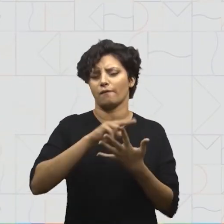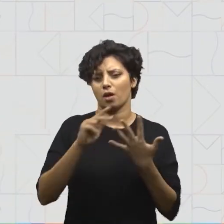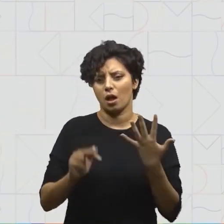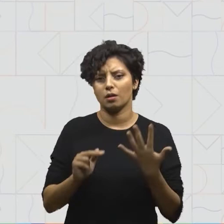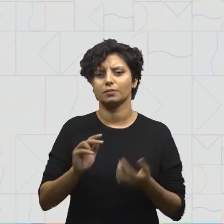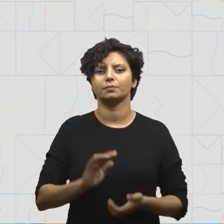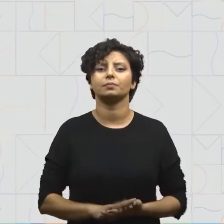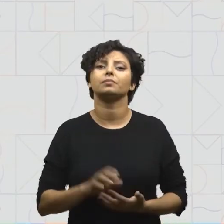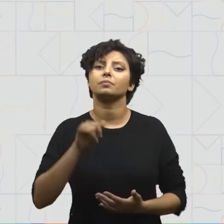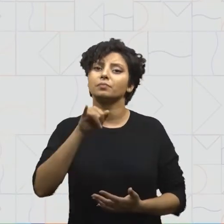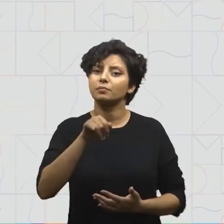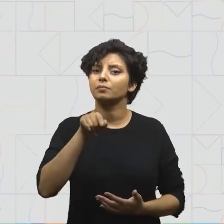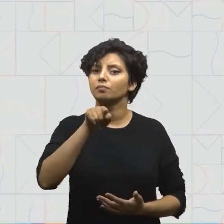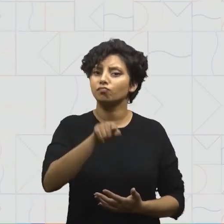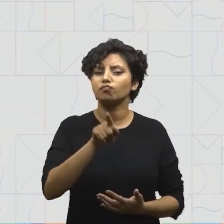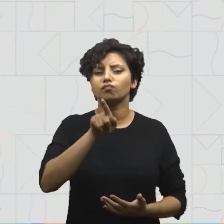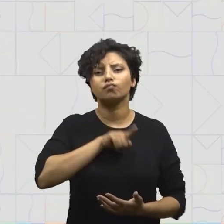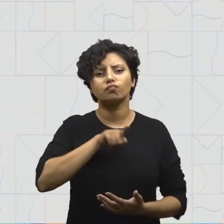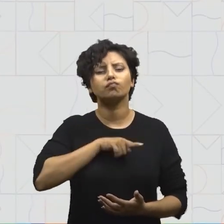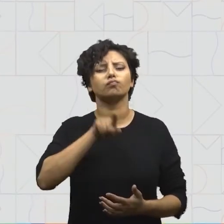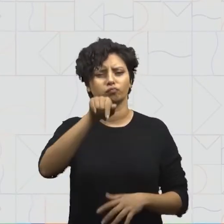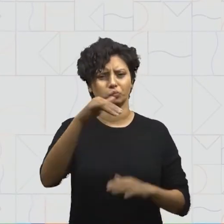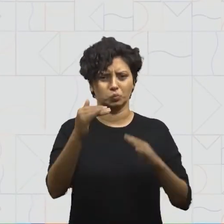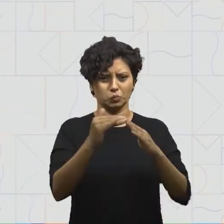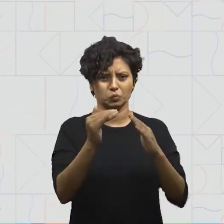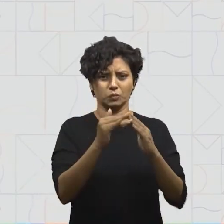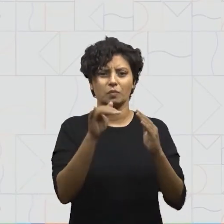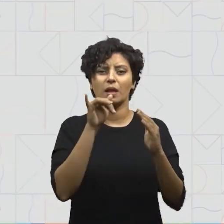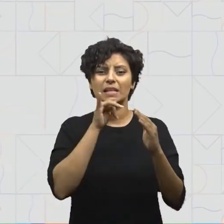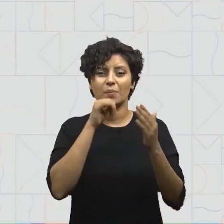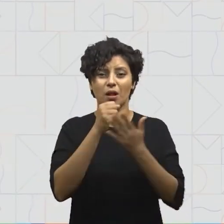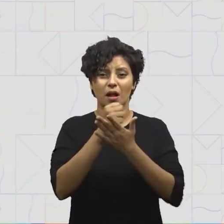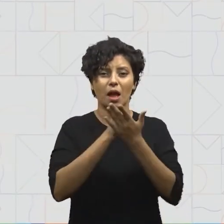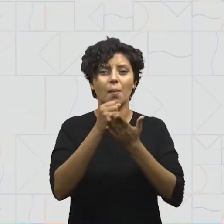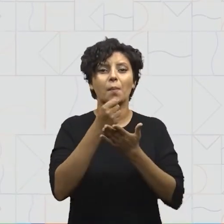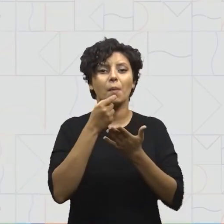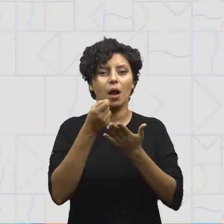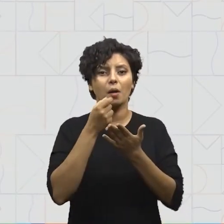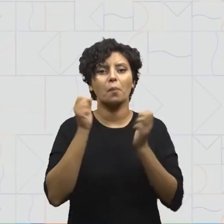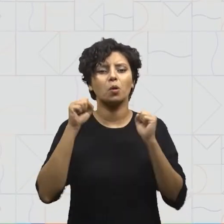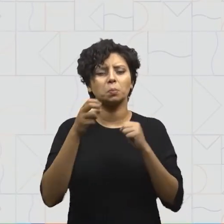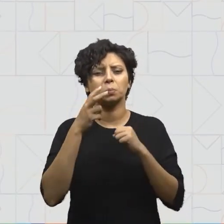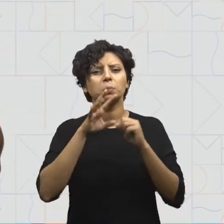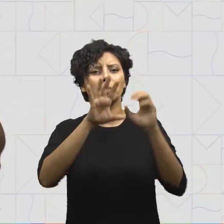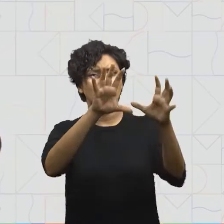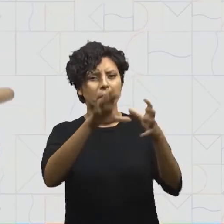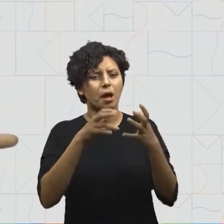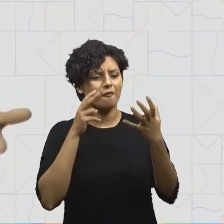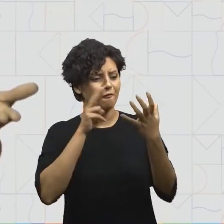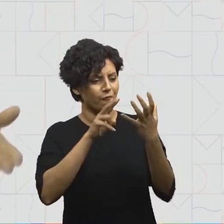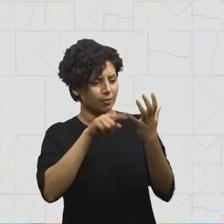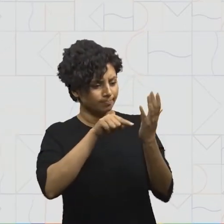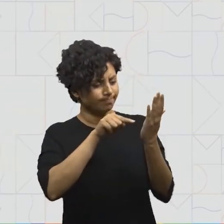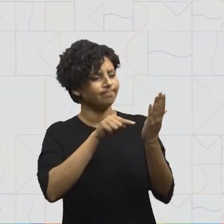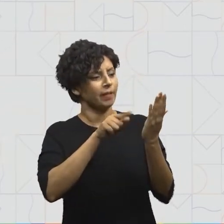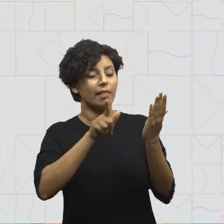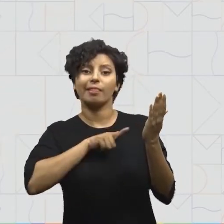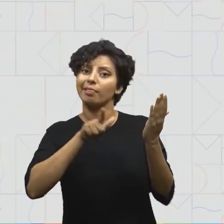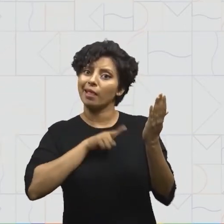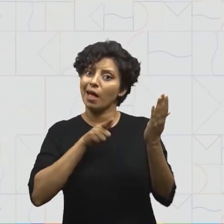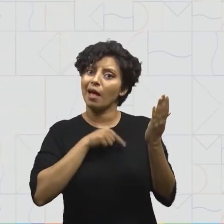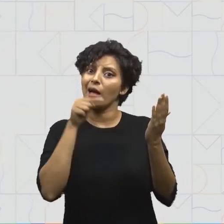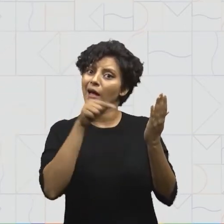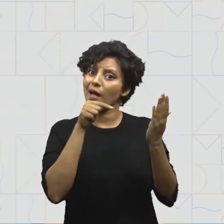outros. Se você tiver aí na sua casa uma caixa de remédio, você pode pegar e verificar na